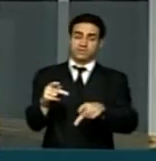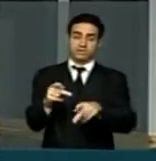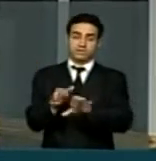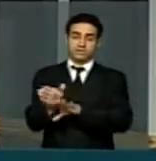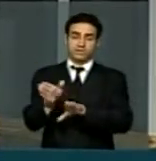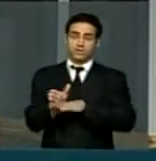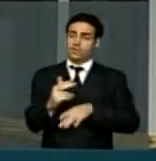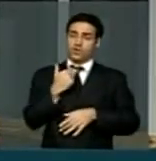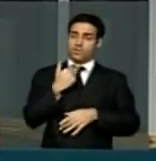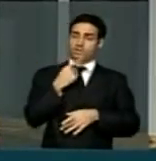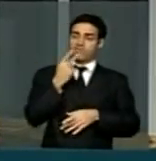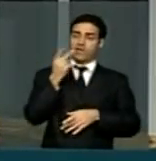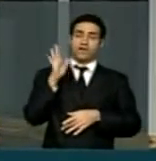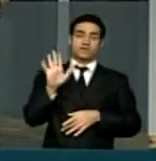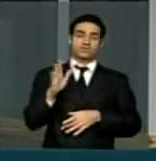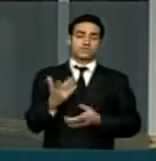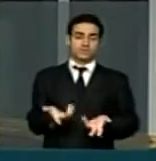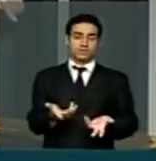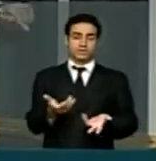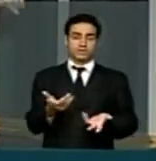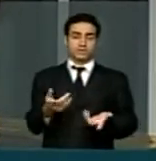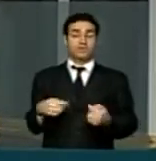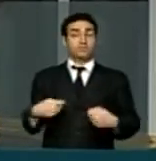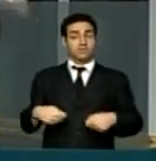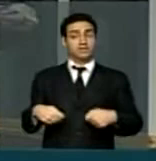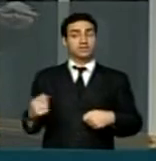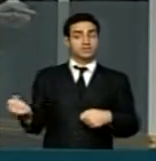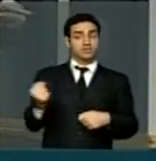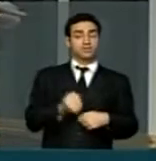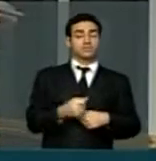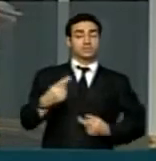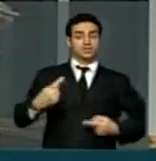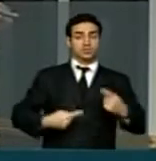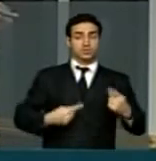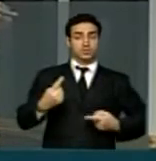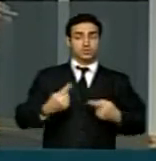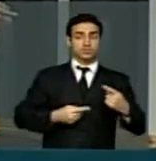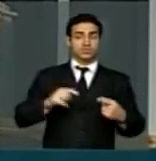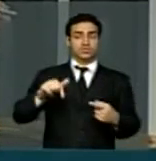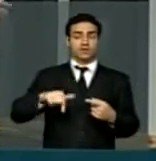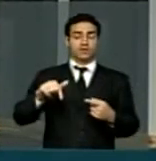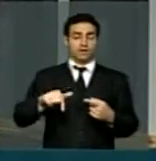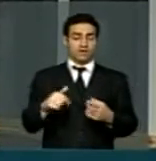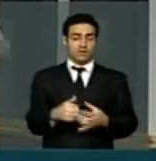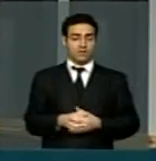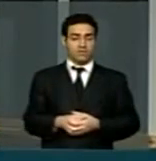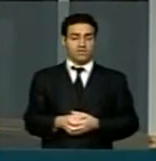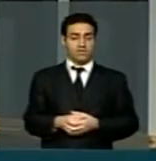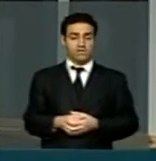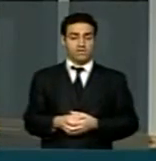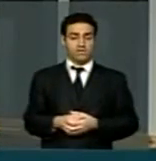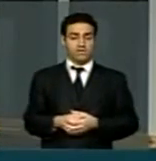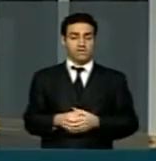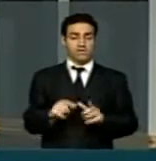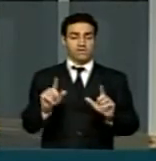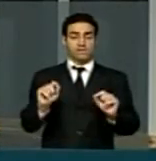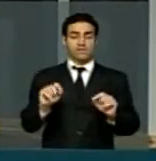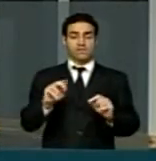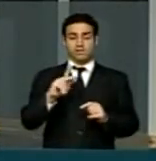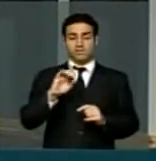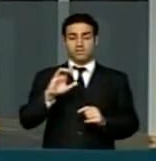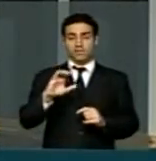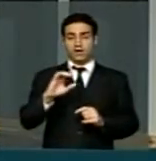Não podemos, nós temos é que trazer essa discussão aqui para essa casa. É a questão da PEC da